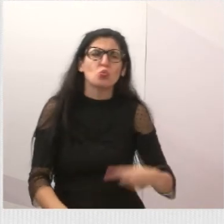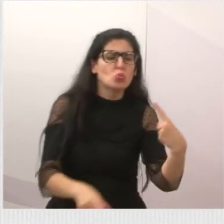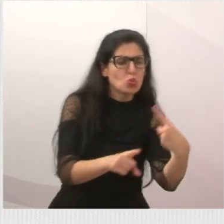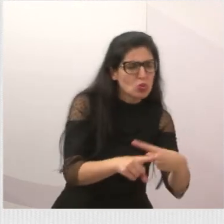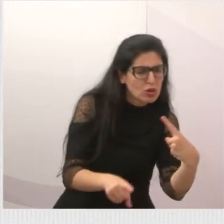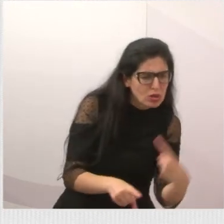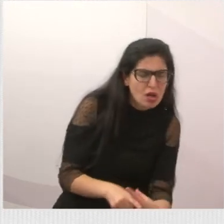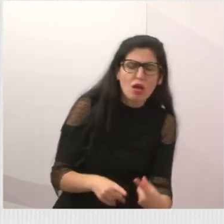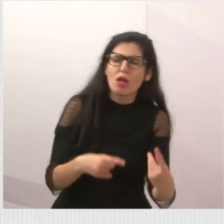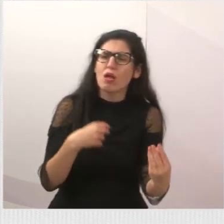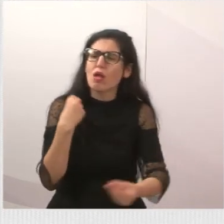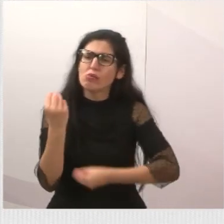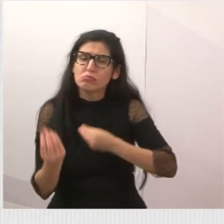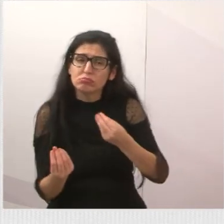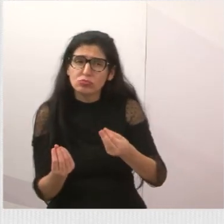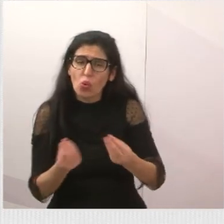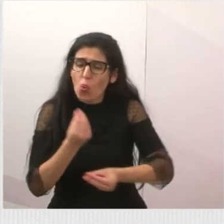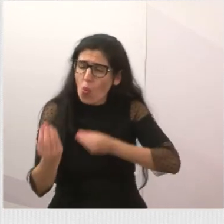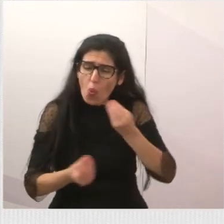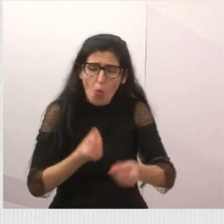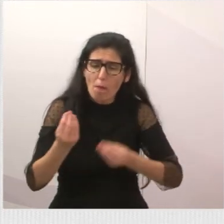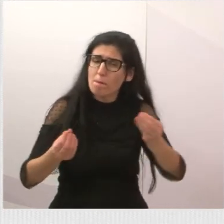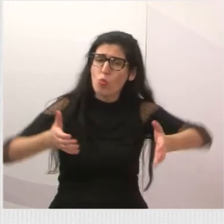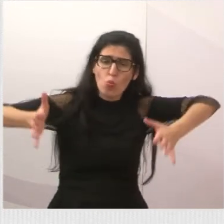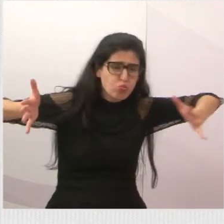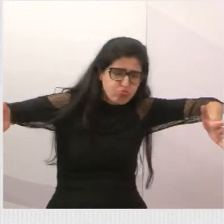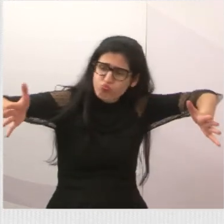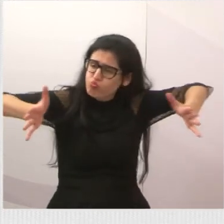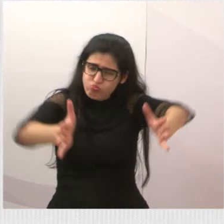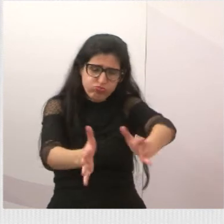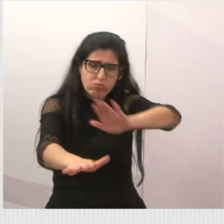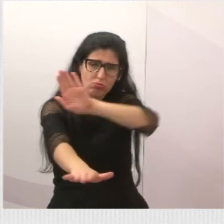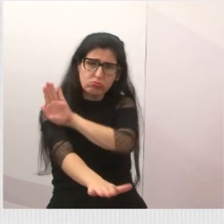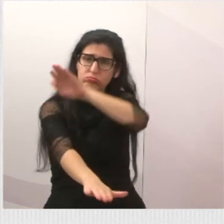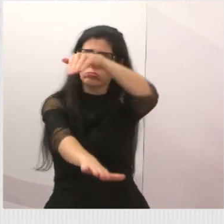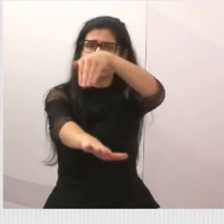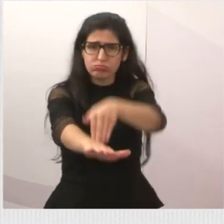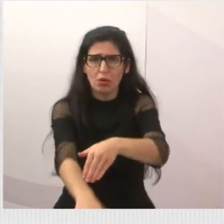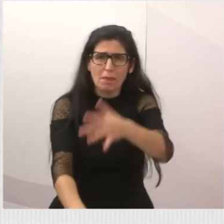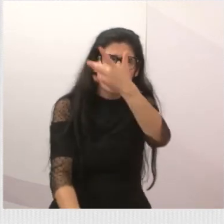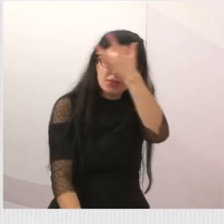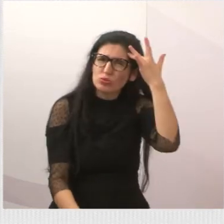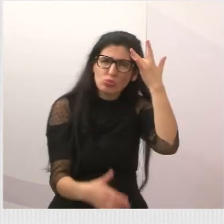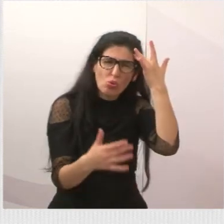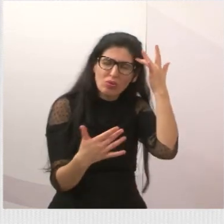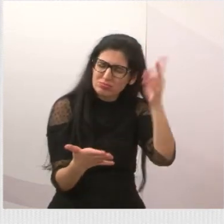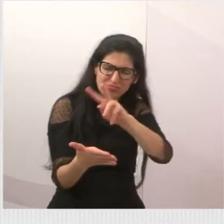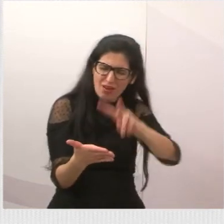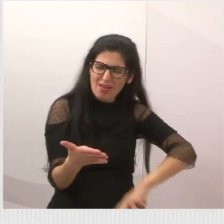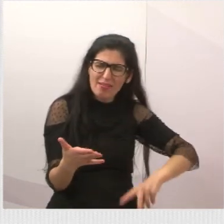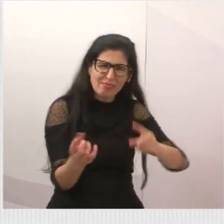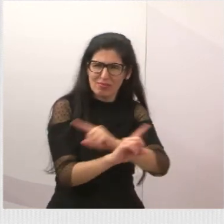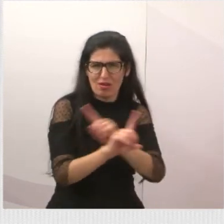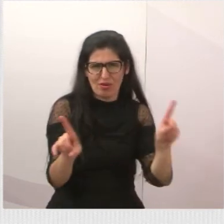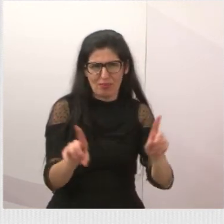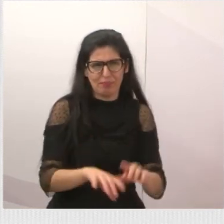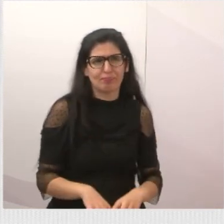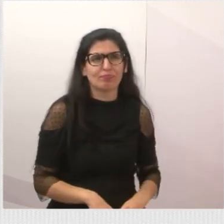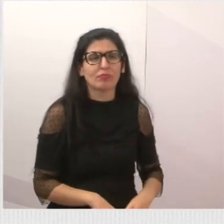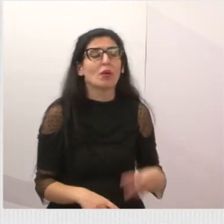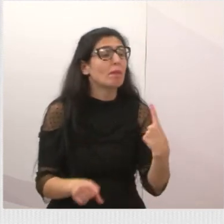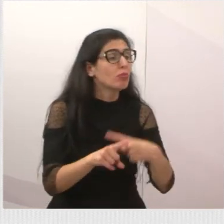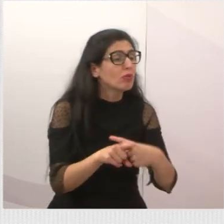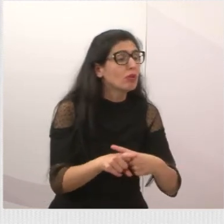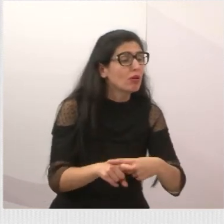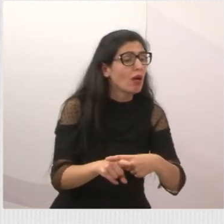região tenha uma lombada. Infelizmente, as pessoas não leem. E é nesse momento que ela pergunta, poxa, mas por não pode colocar lombada na minha rua? Não pode por causa disso,